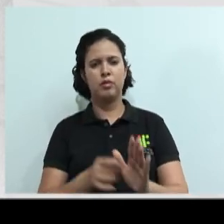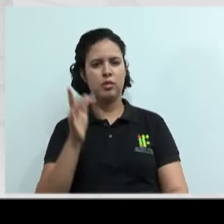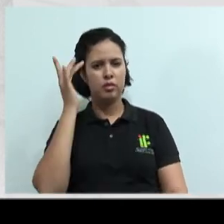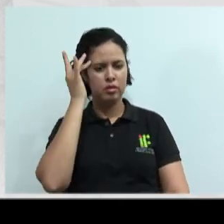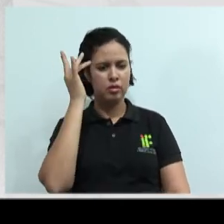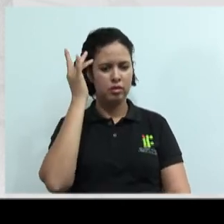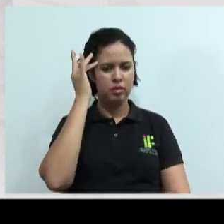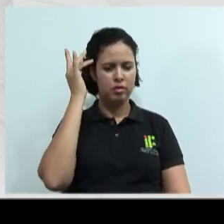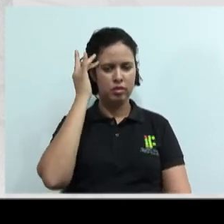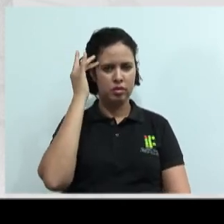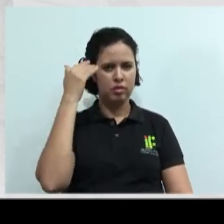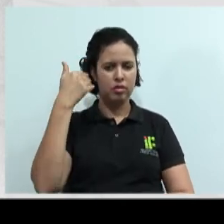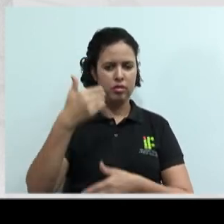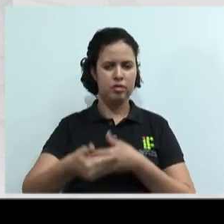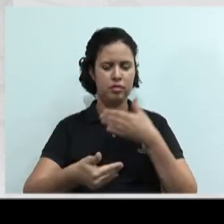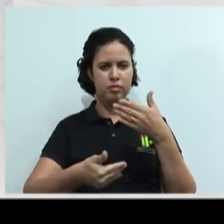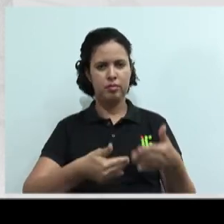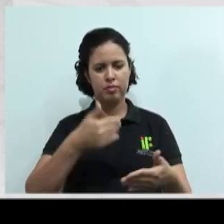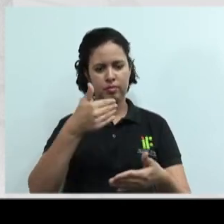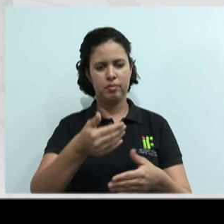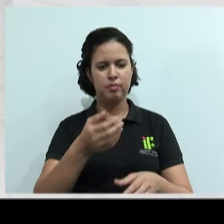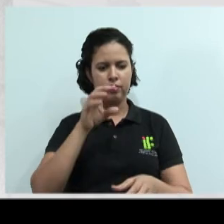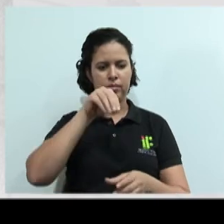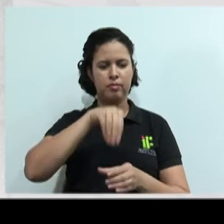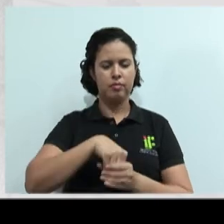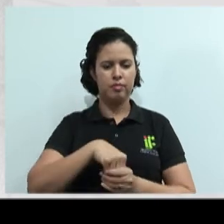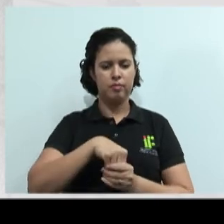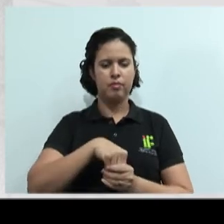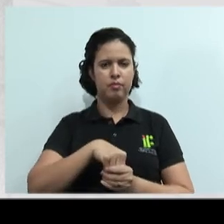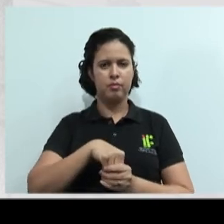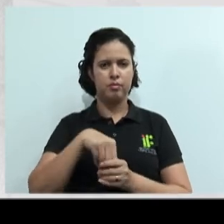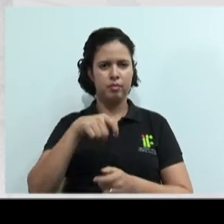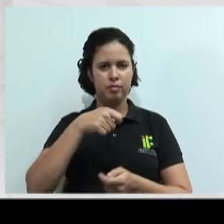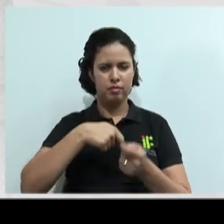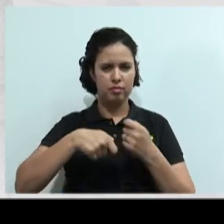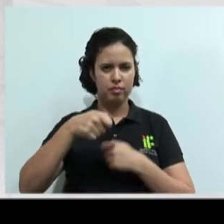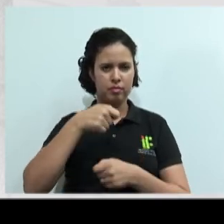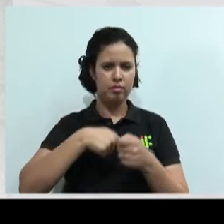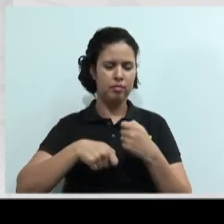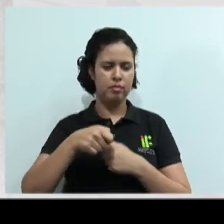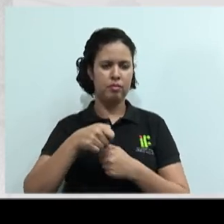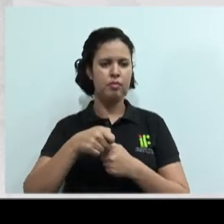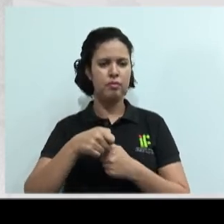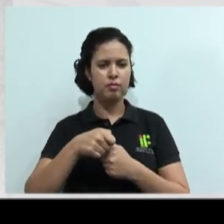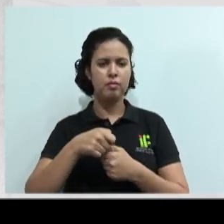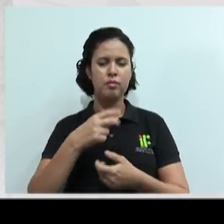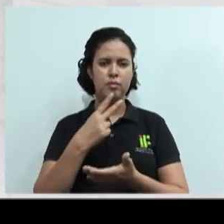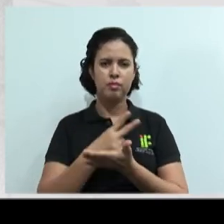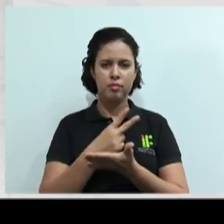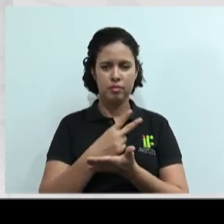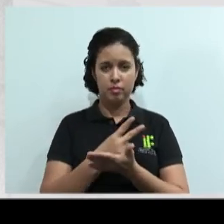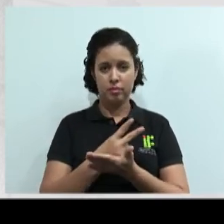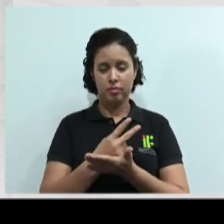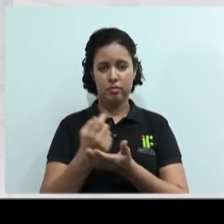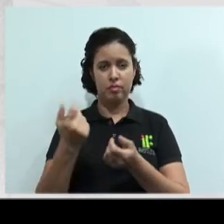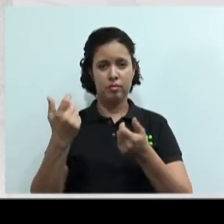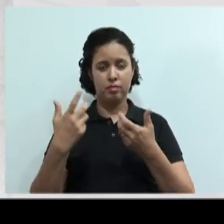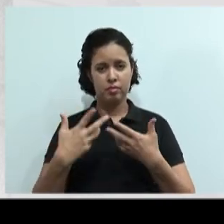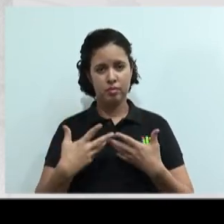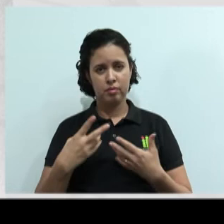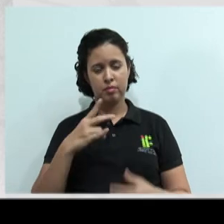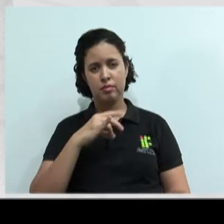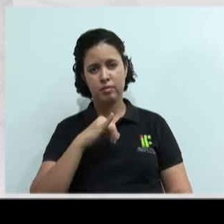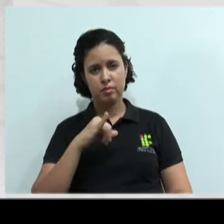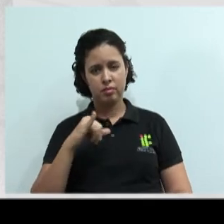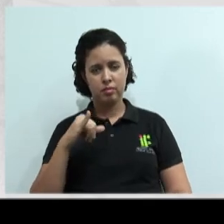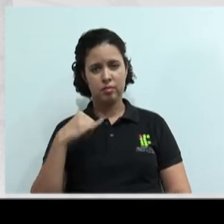e o desenvolvimento de quem faz parte da negociação. E isso tudo está naquilo que o Lucas colaborou, dizendo que ele vai trazer